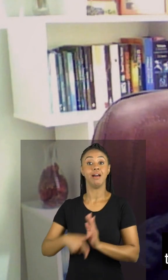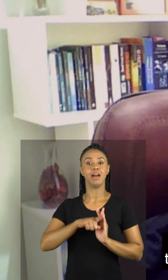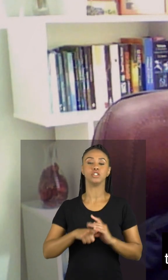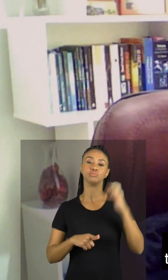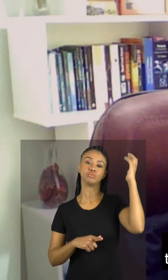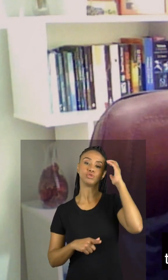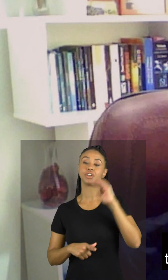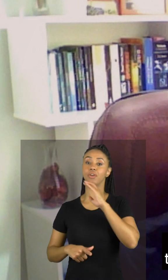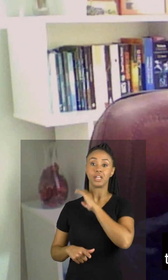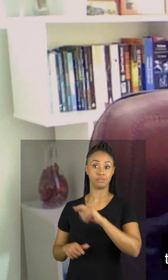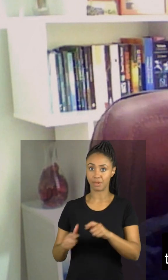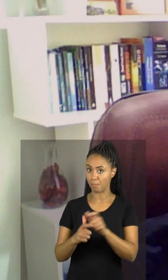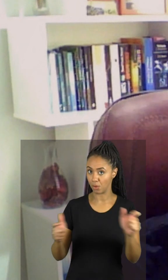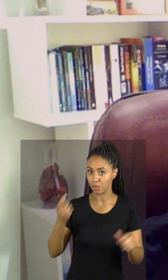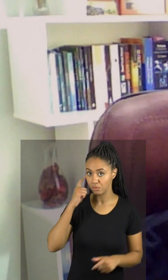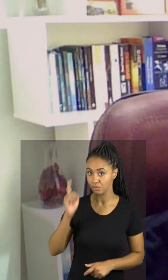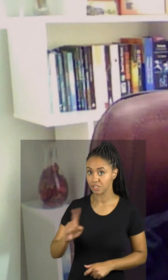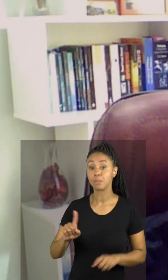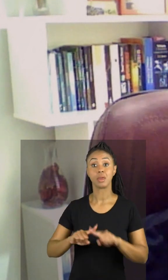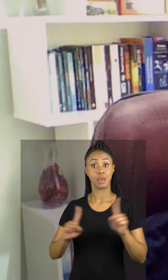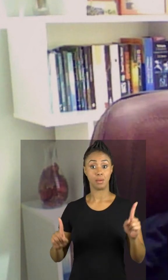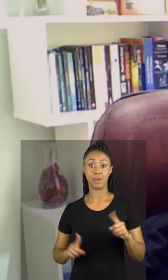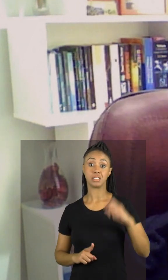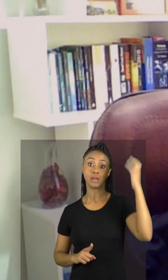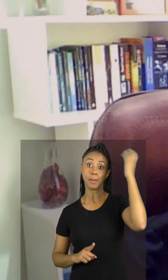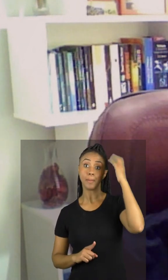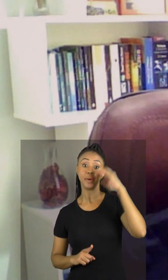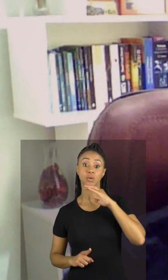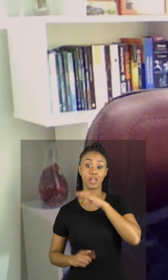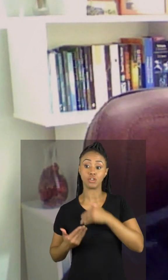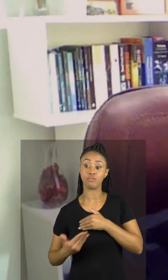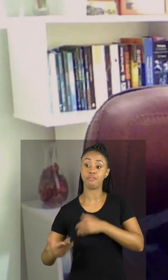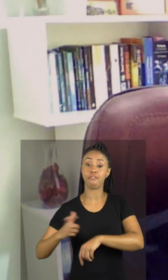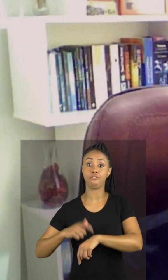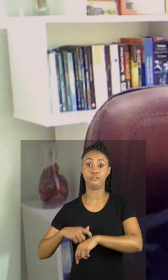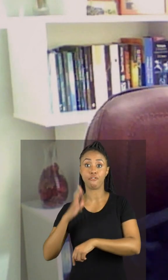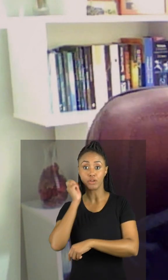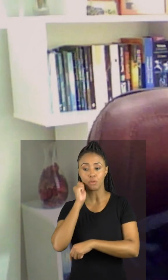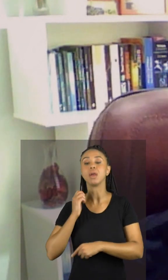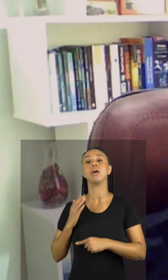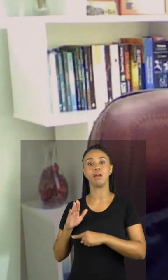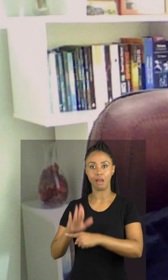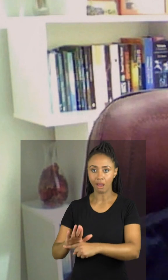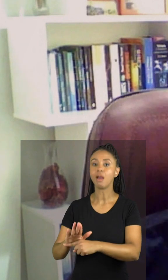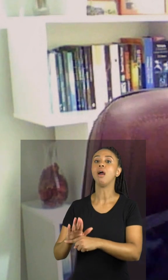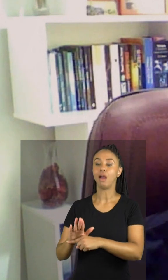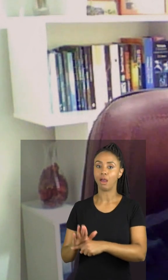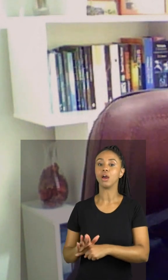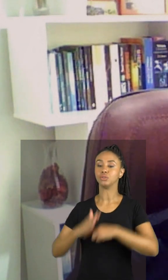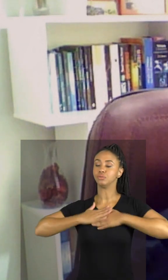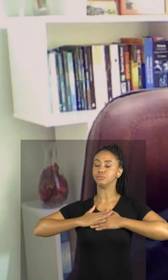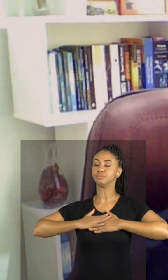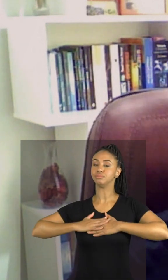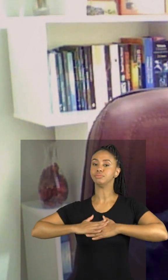porque, assim, tem muita gente que não sabe, mas o banho quente próximo ao horário de dormir ajuda bastante